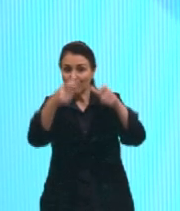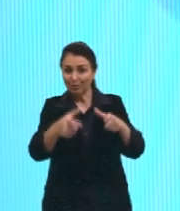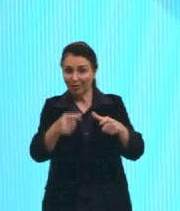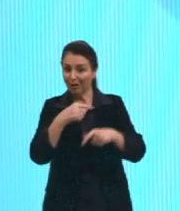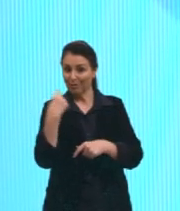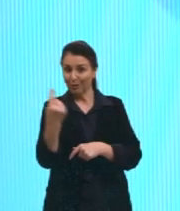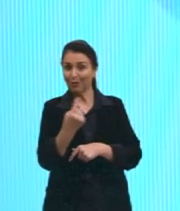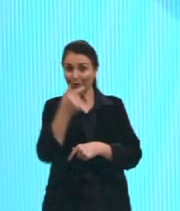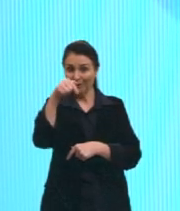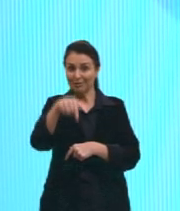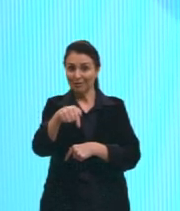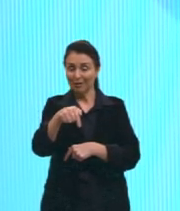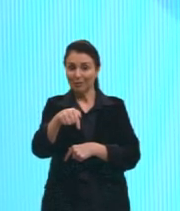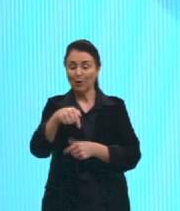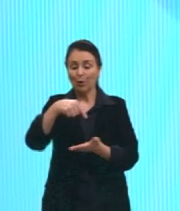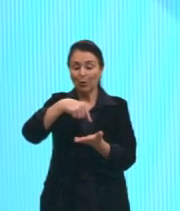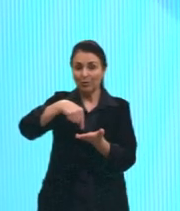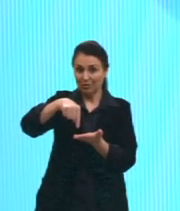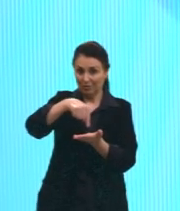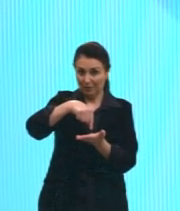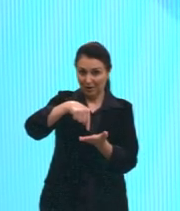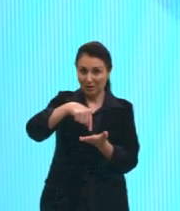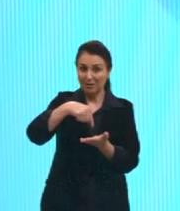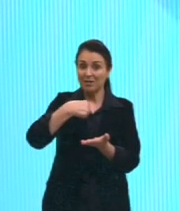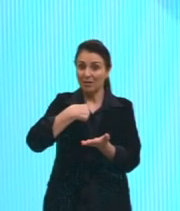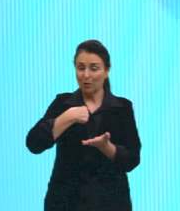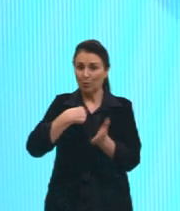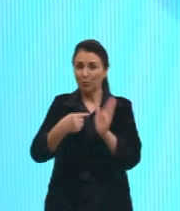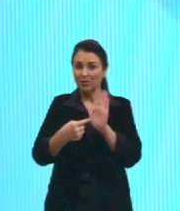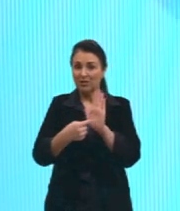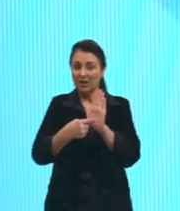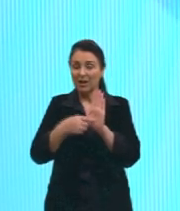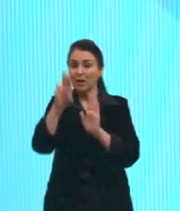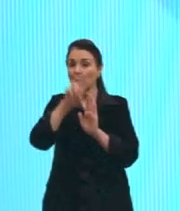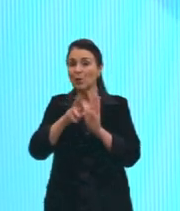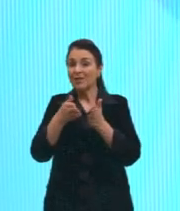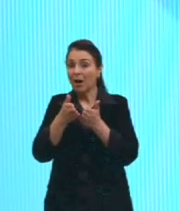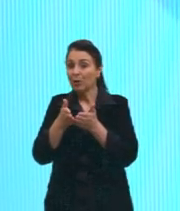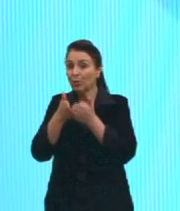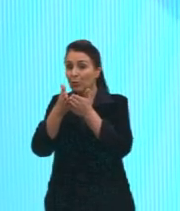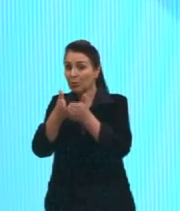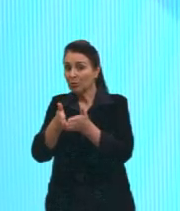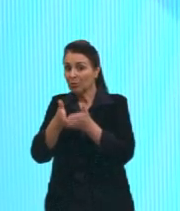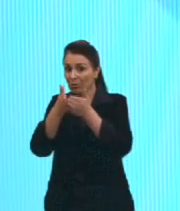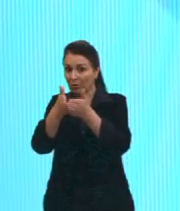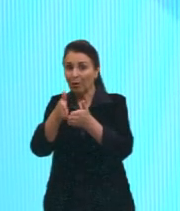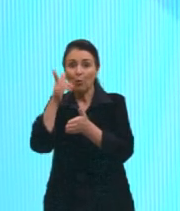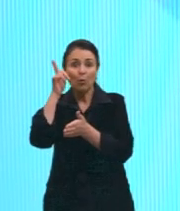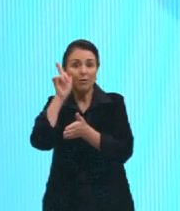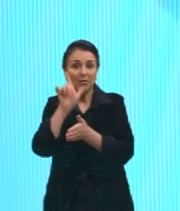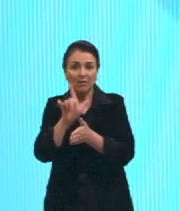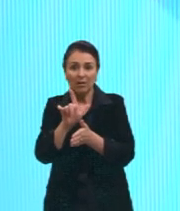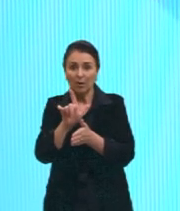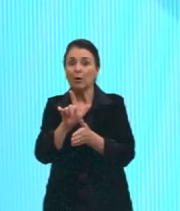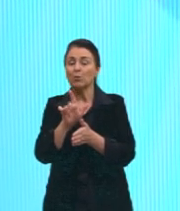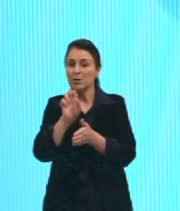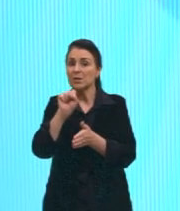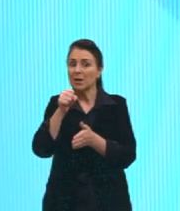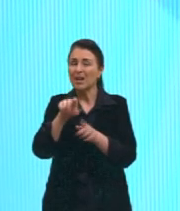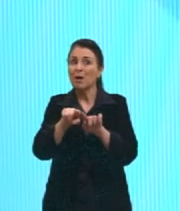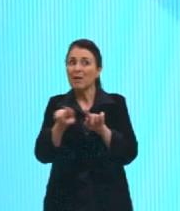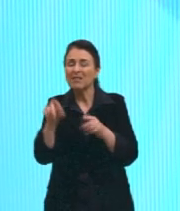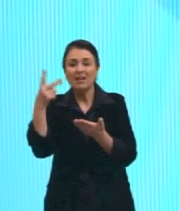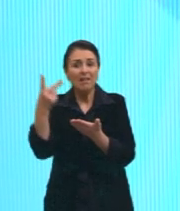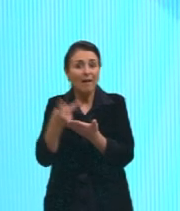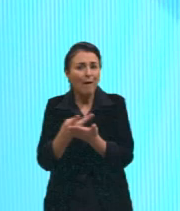Esse GPS, o GPS que eu mostrei para vocês, é de navegação, isso quer dizer que eu consigo navegar, mas ele tem um erro aí, de cinco